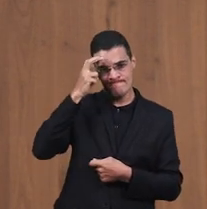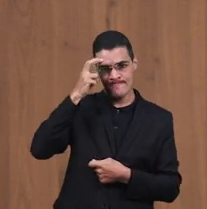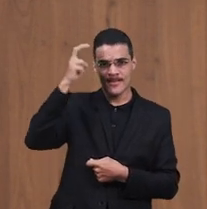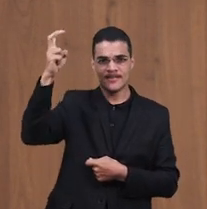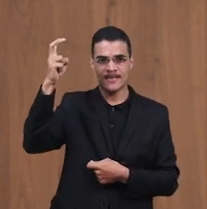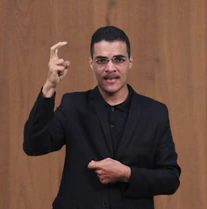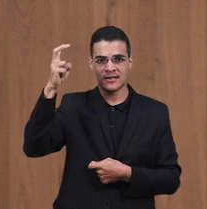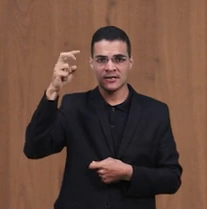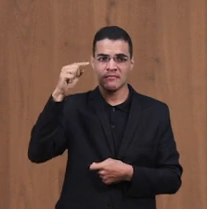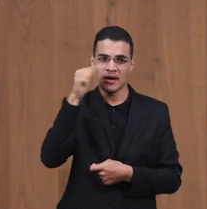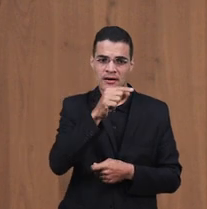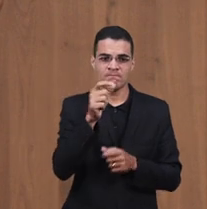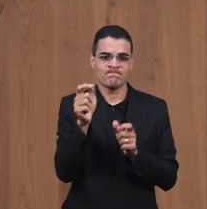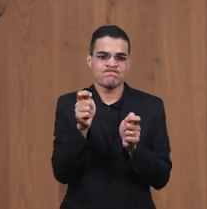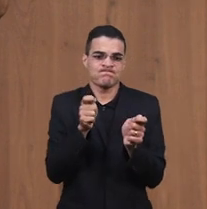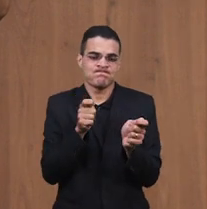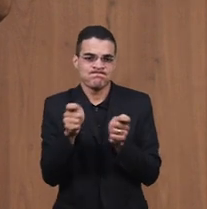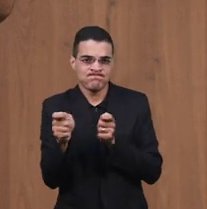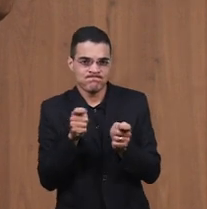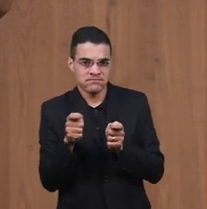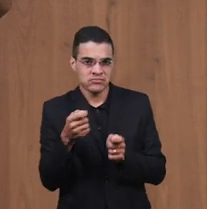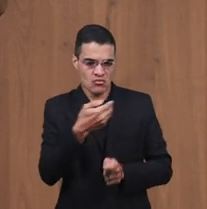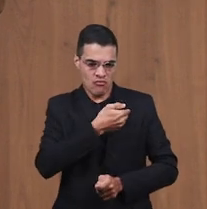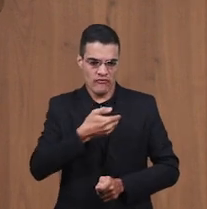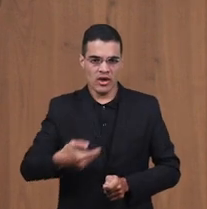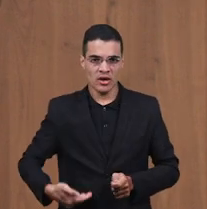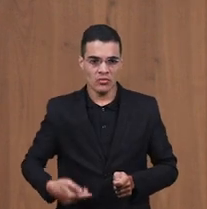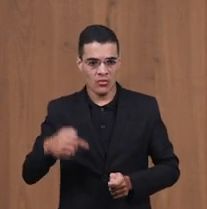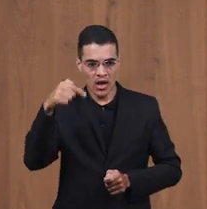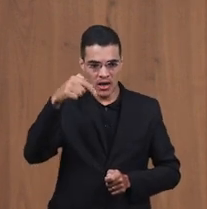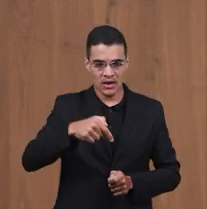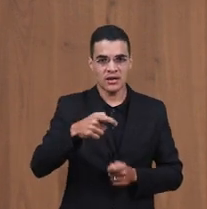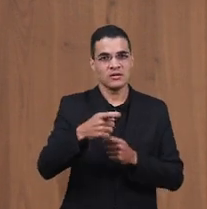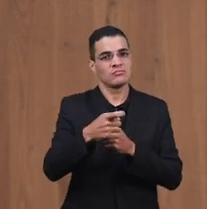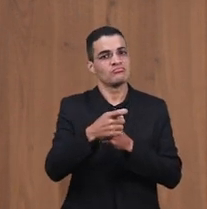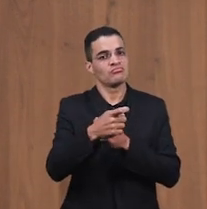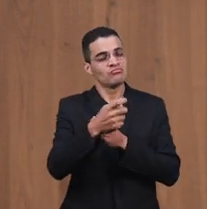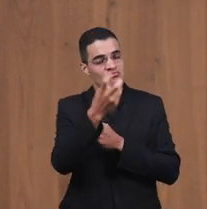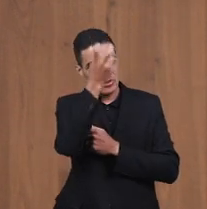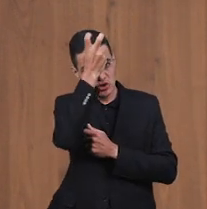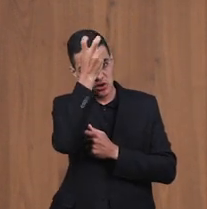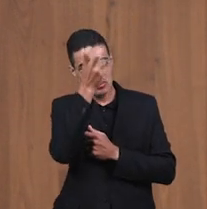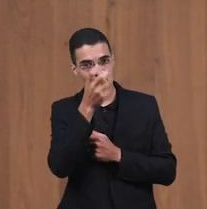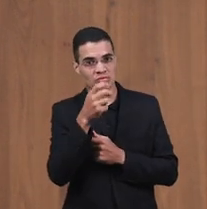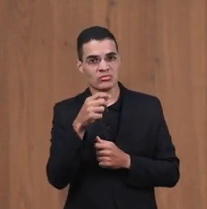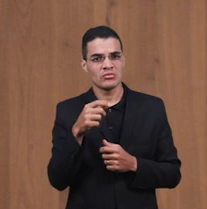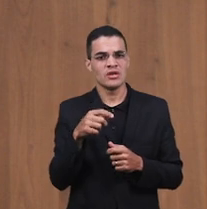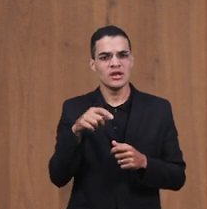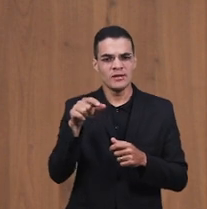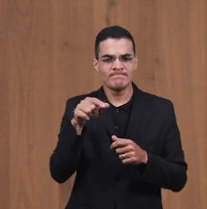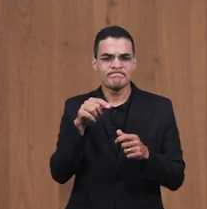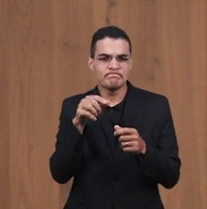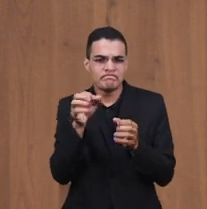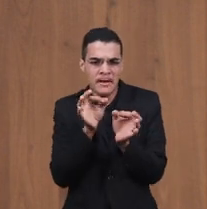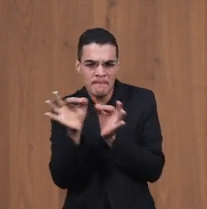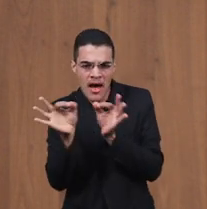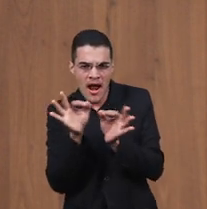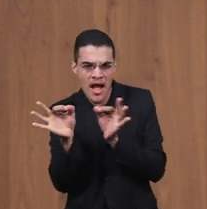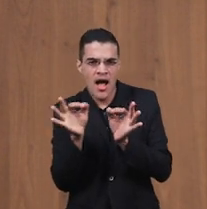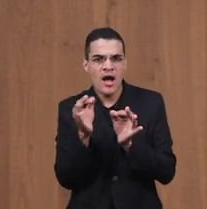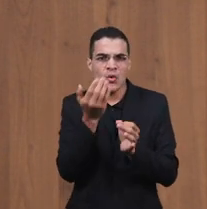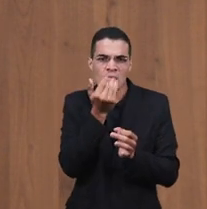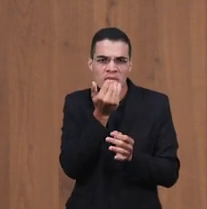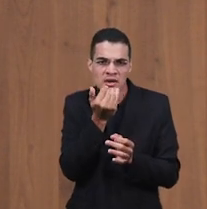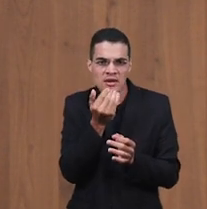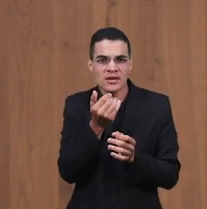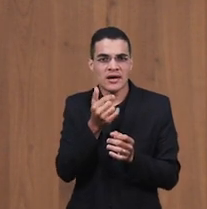Do governo De faraó E ele deve Separar Uma porção De mantimento Daquilo